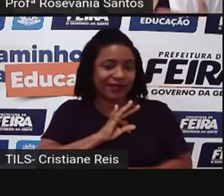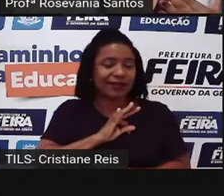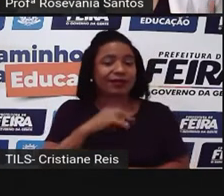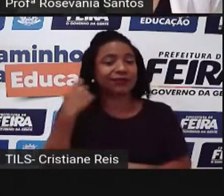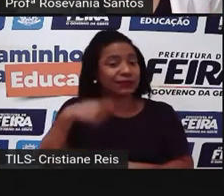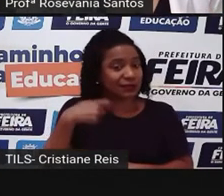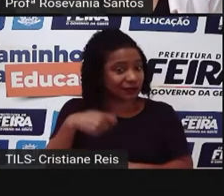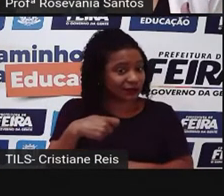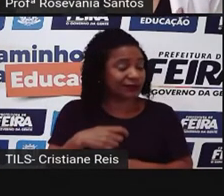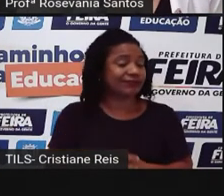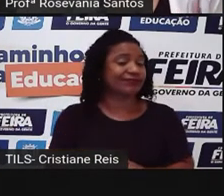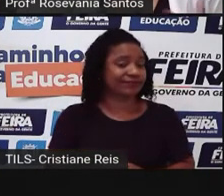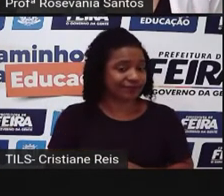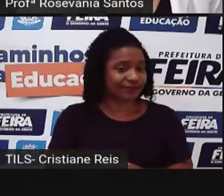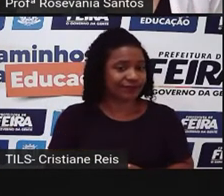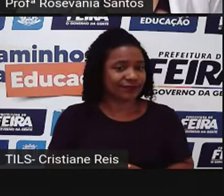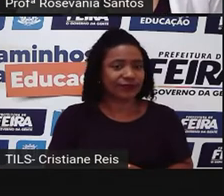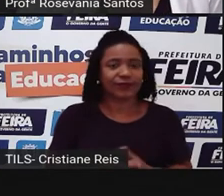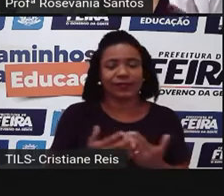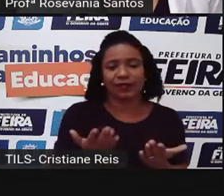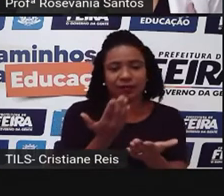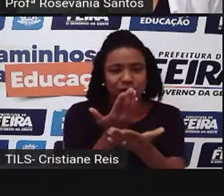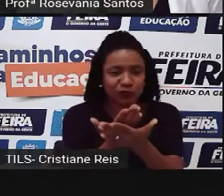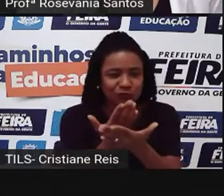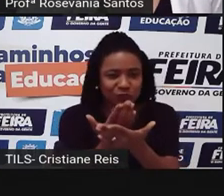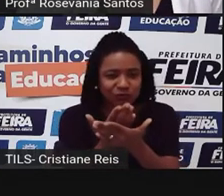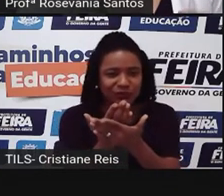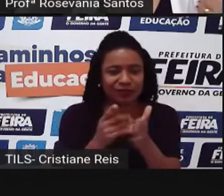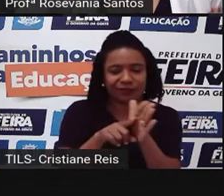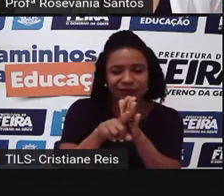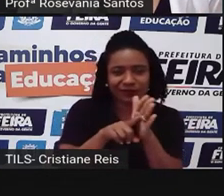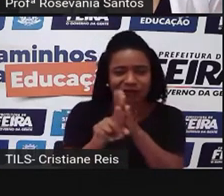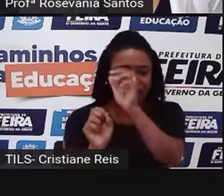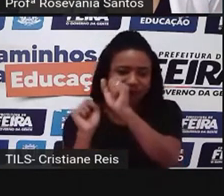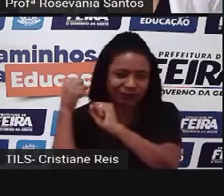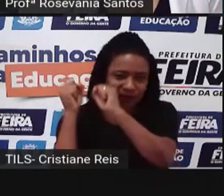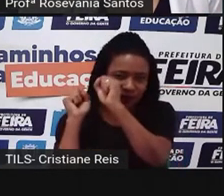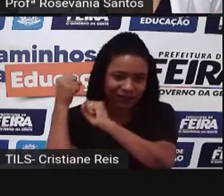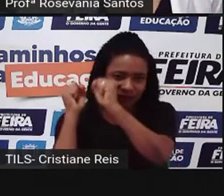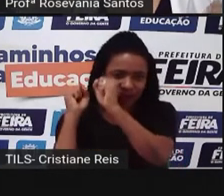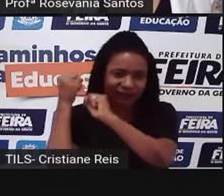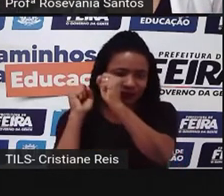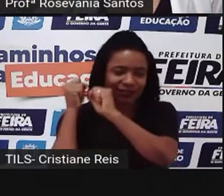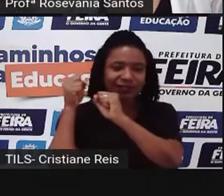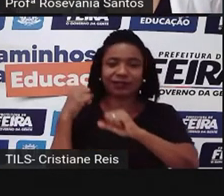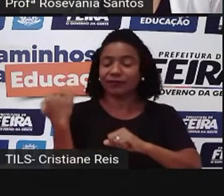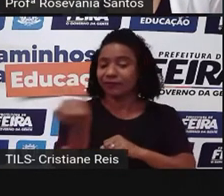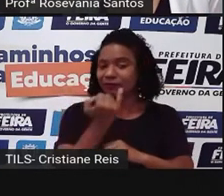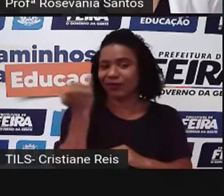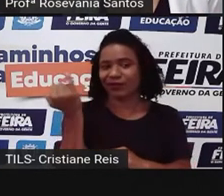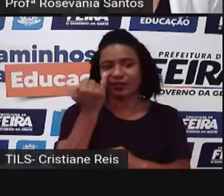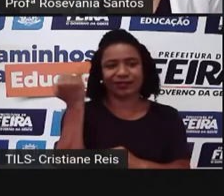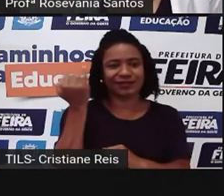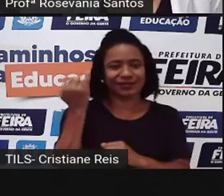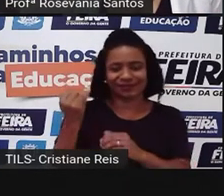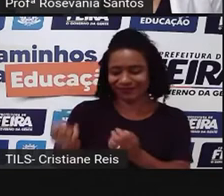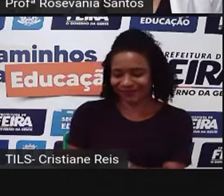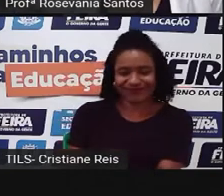Que hoje, por ser, quanto mais mecanizada é, quanto mais informatizada, quanto mais